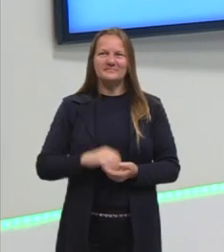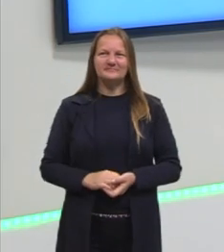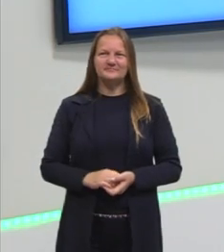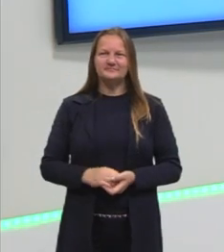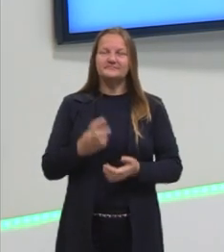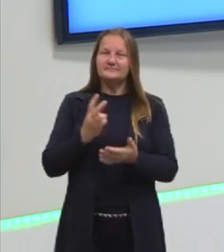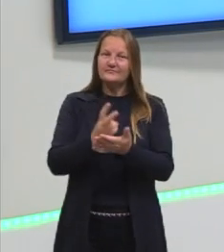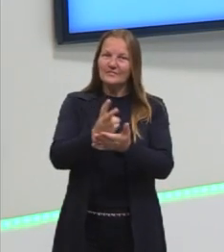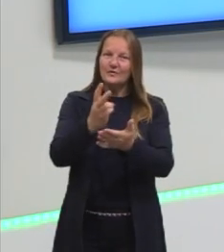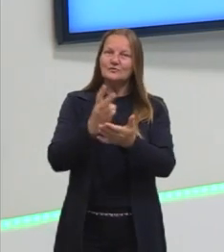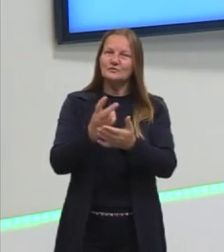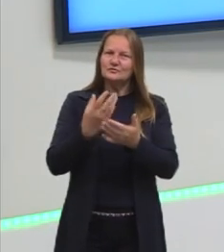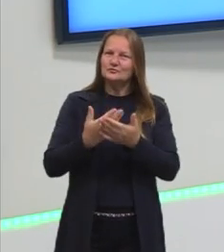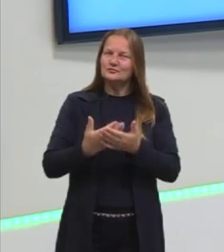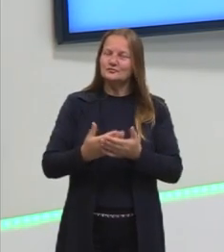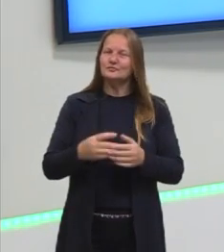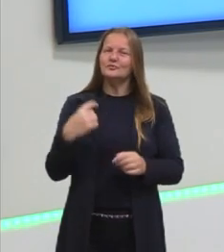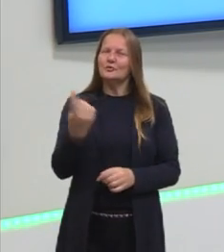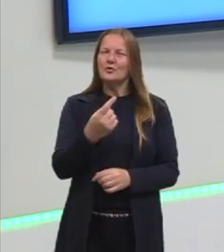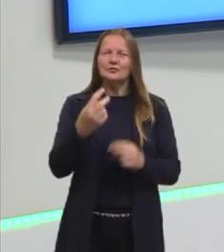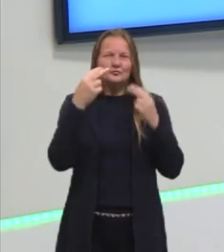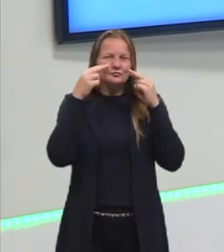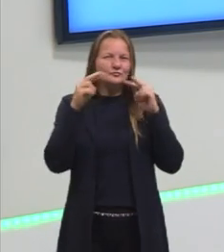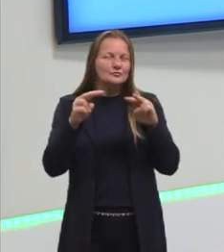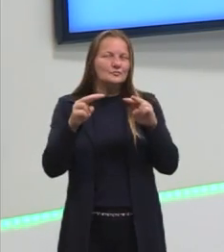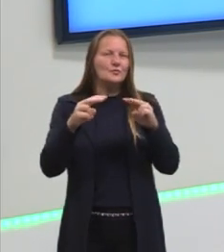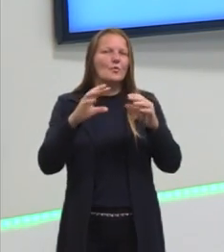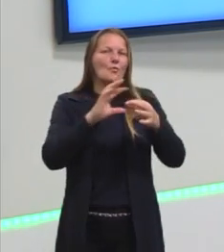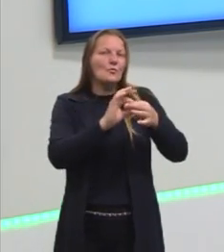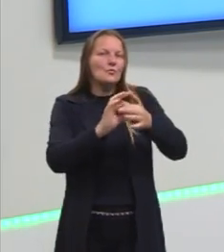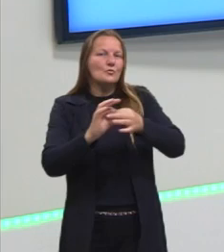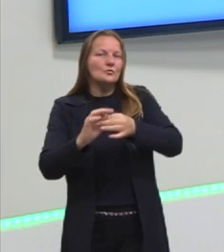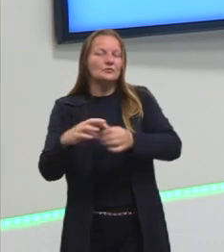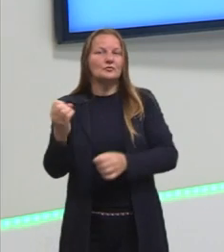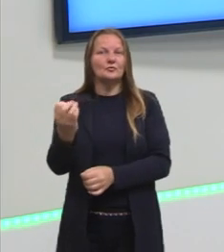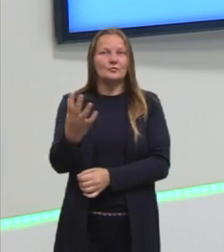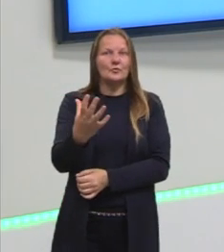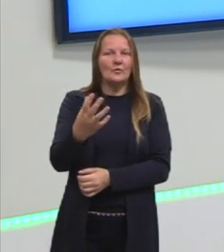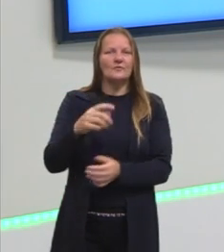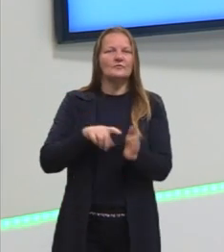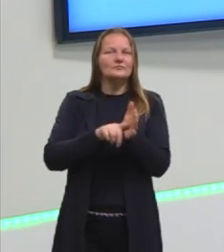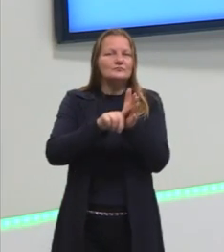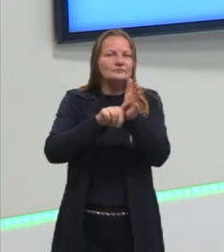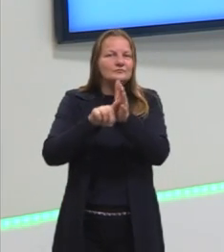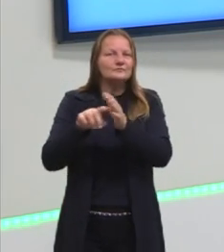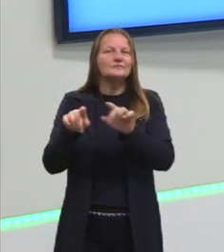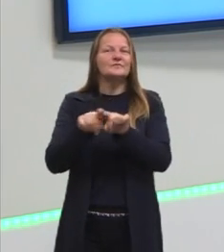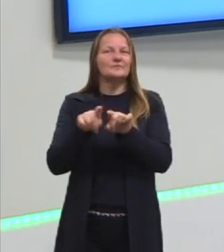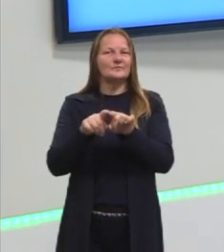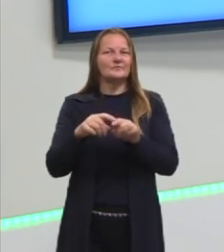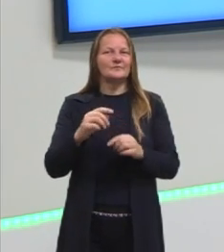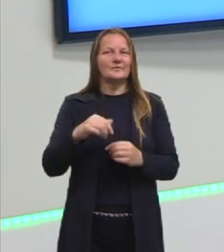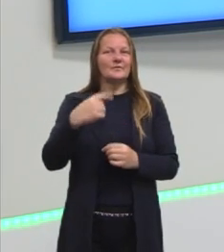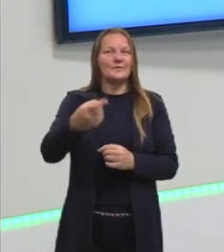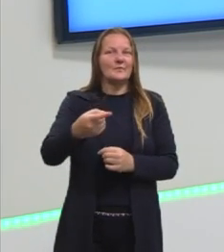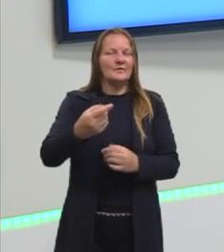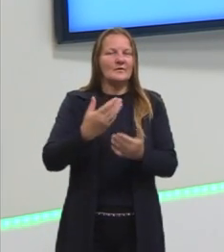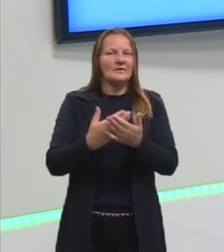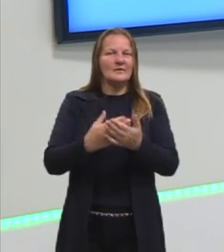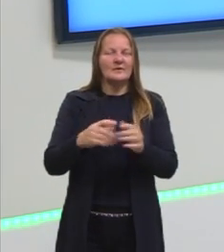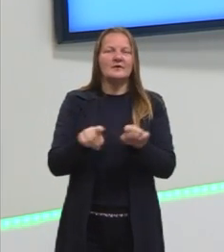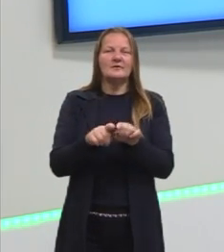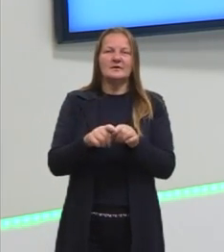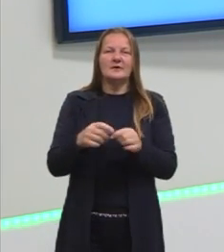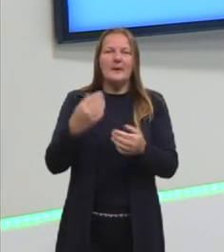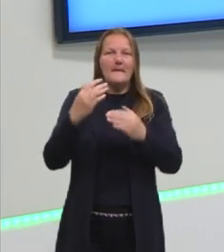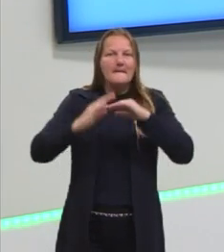no nosso estudo, vamos ver algumas situações novas, questões também, aí nas próximas aulas nós vamos estar